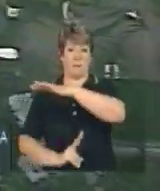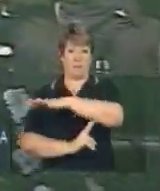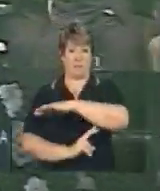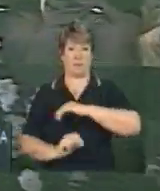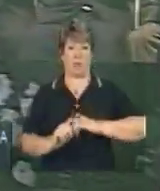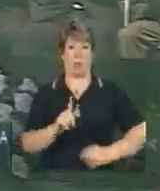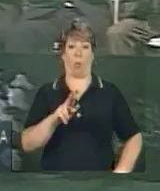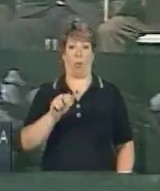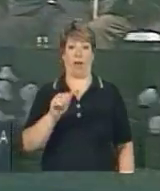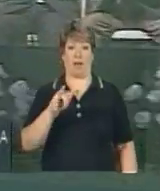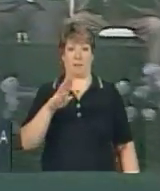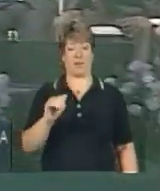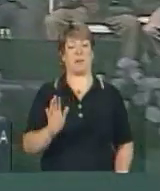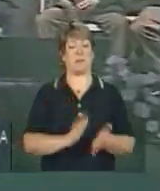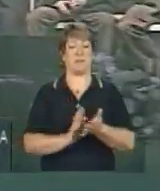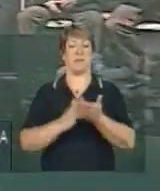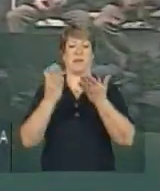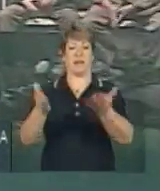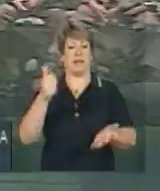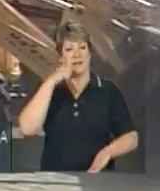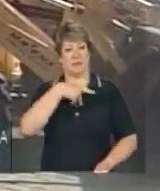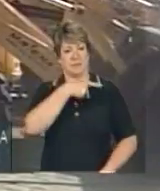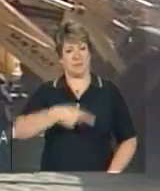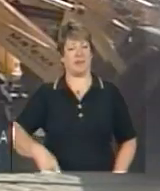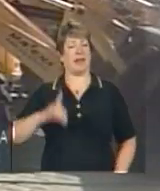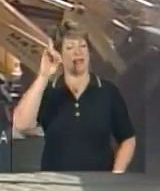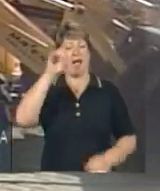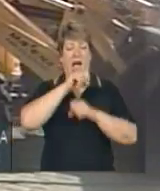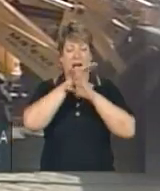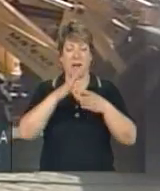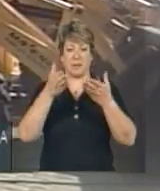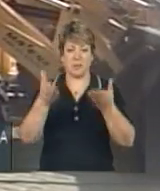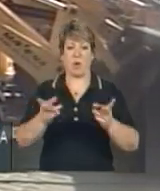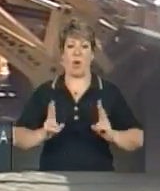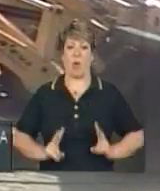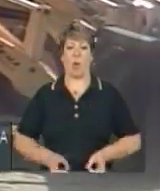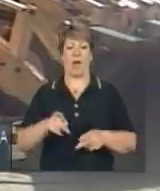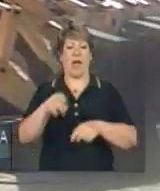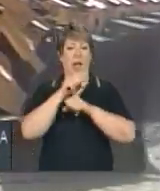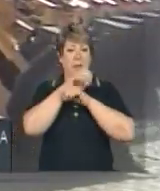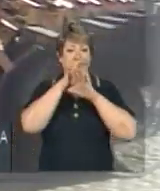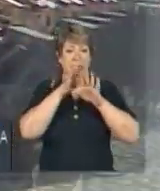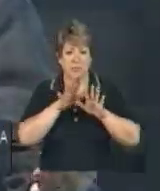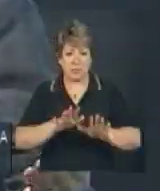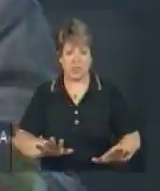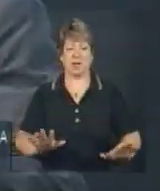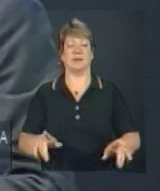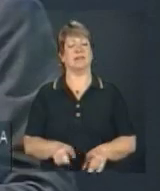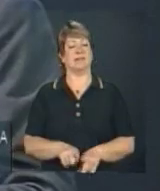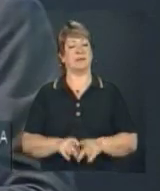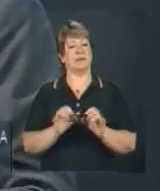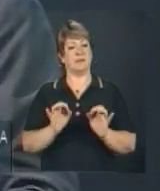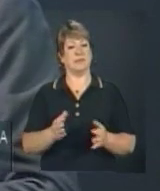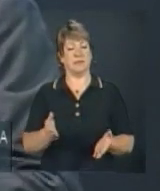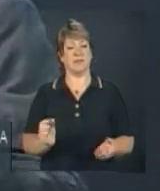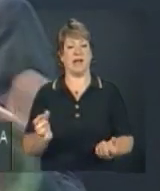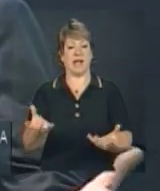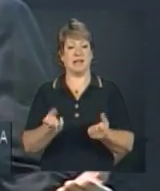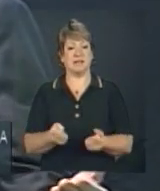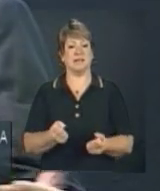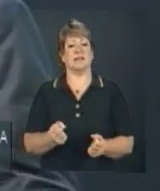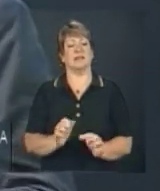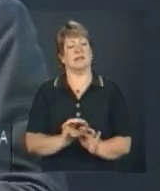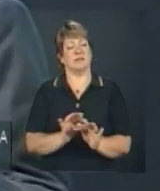Guaíba. Parabéns, minha presidenta, que Deus lhe abençoe, continue lhe abençoando, e naturalmente receba um